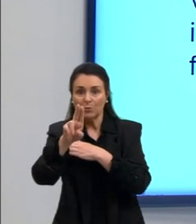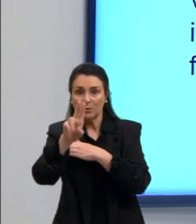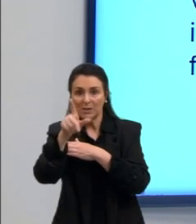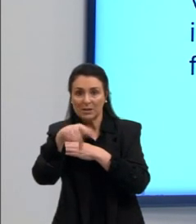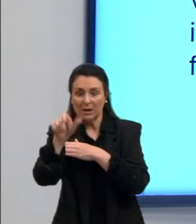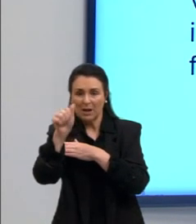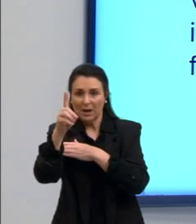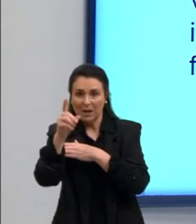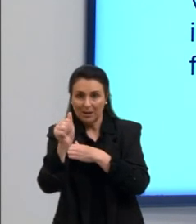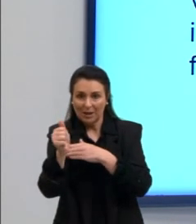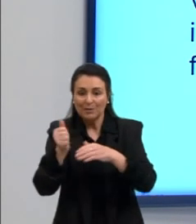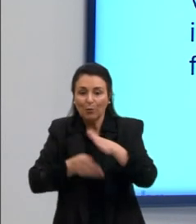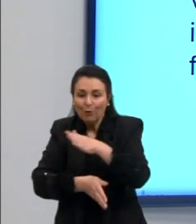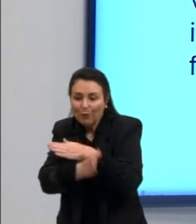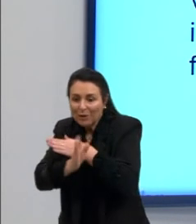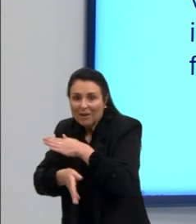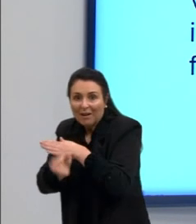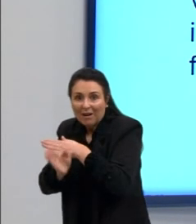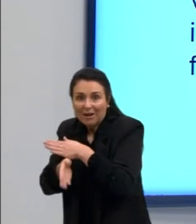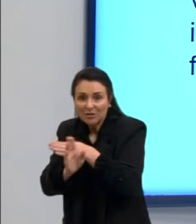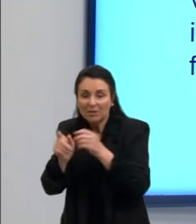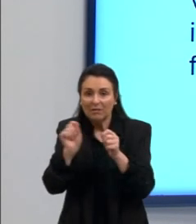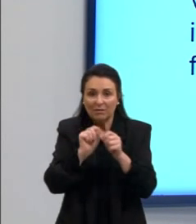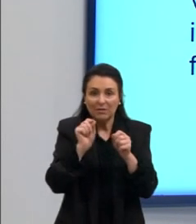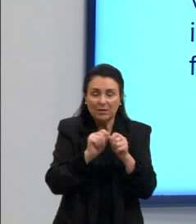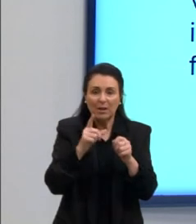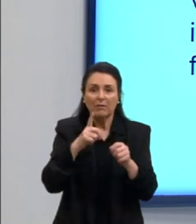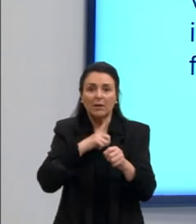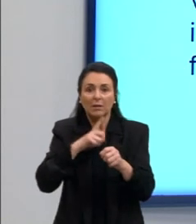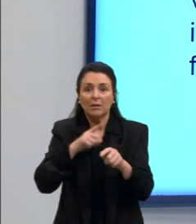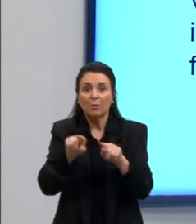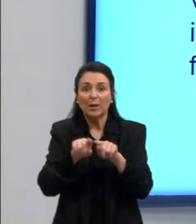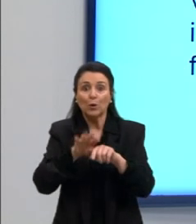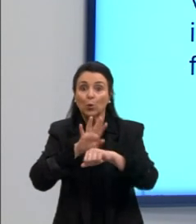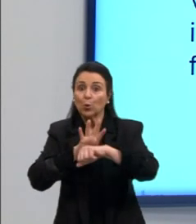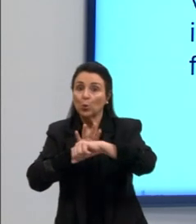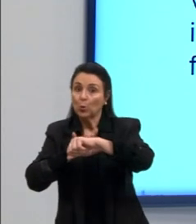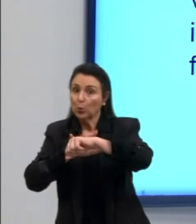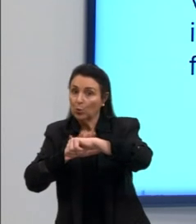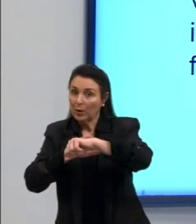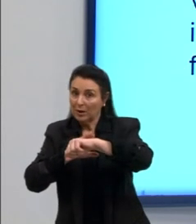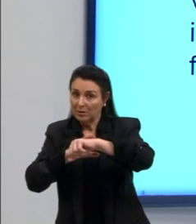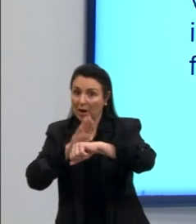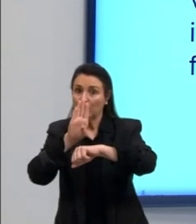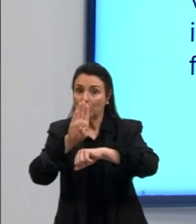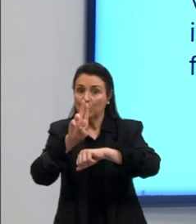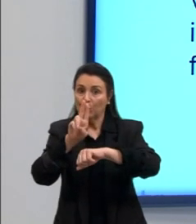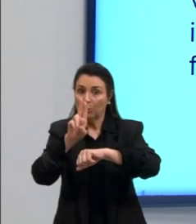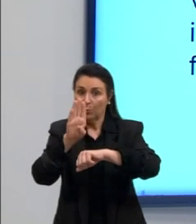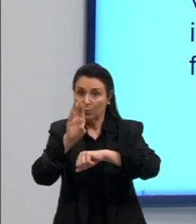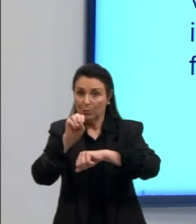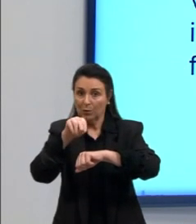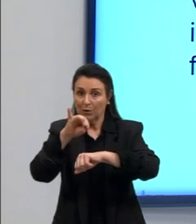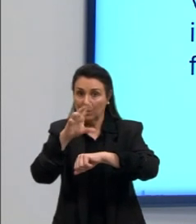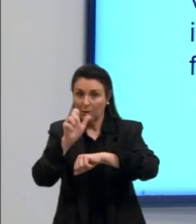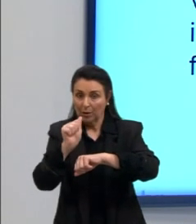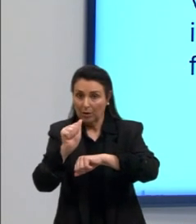comerciais, vai ser um período que vai ter a peste bubônica, nesse momento vai ter uma retração da população